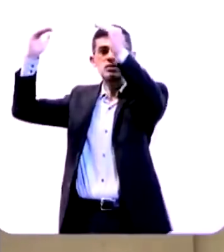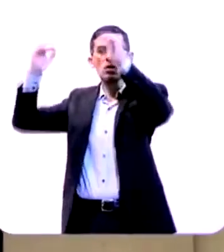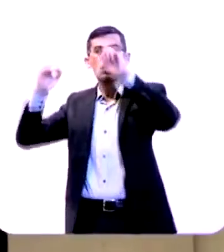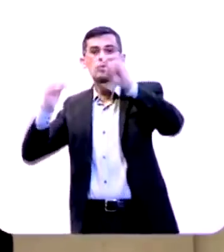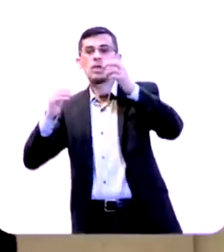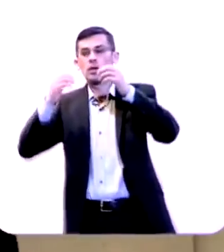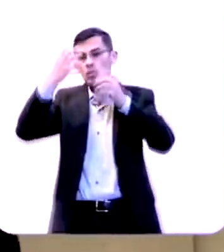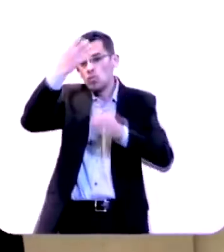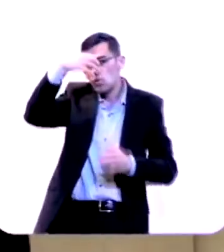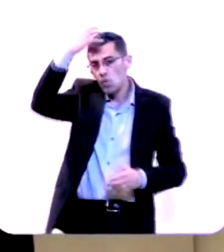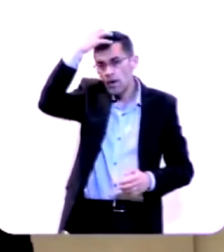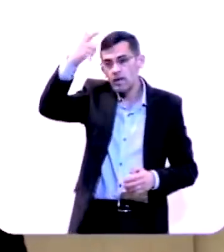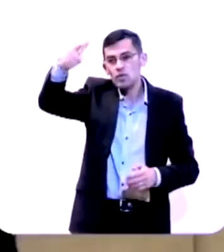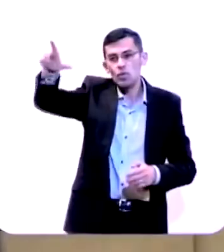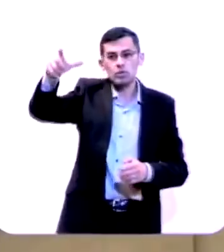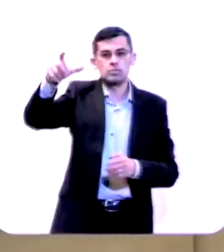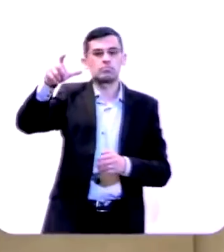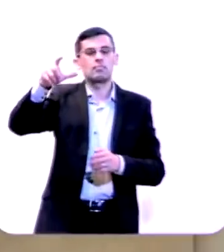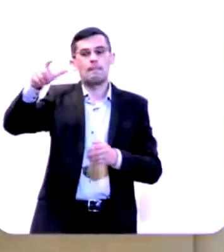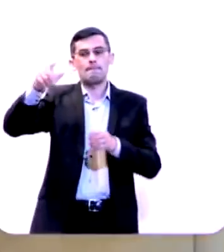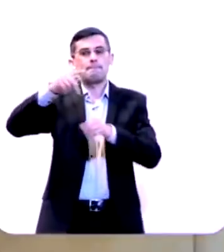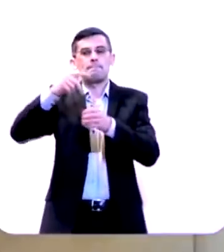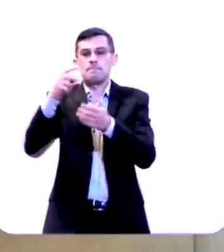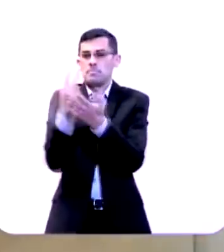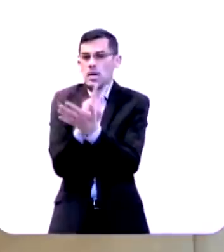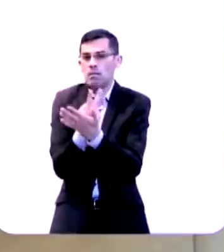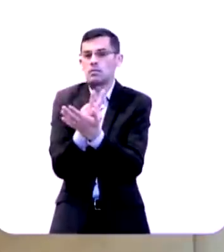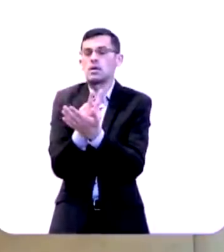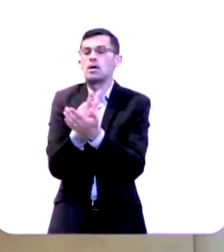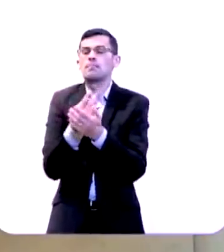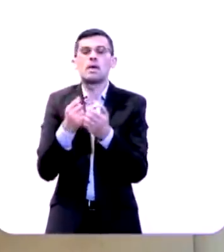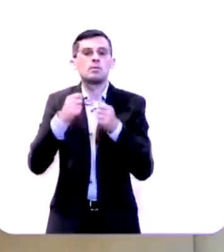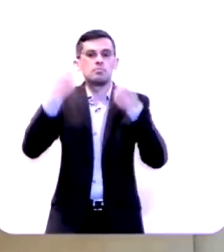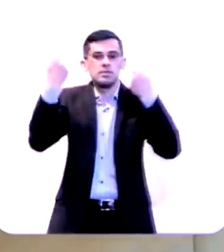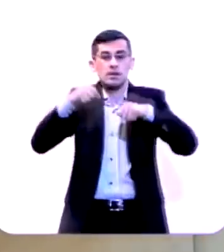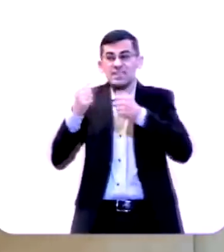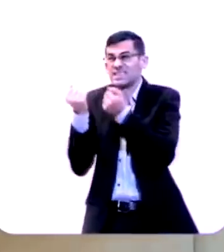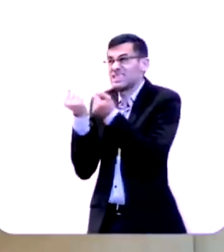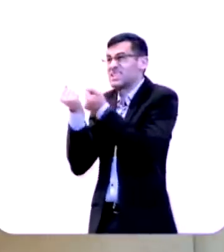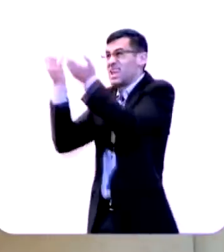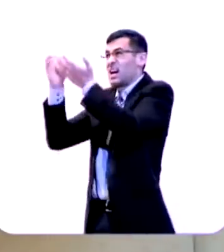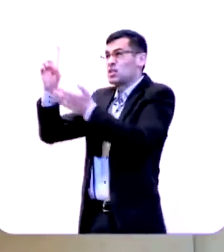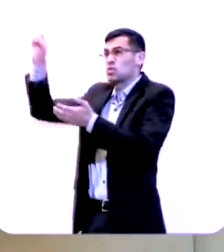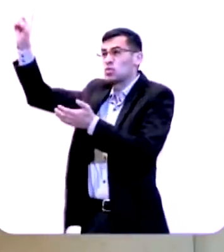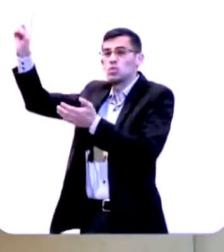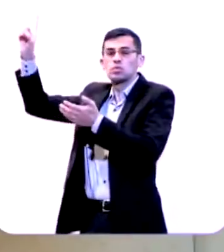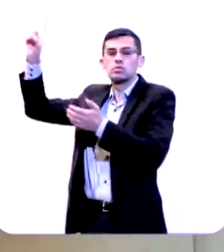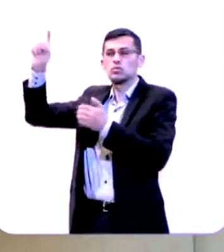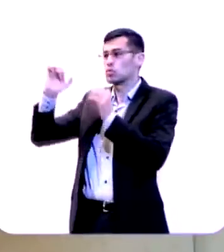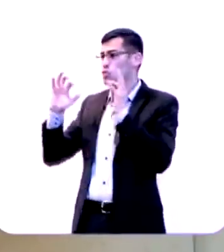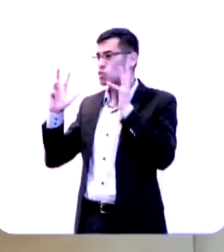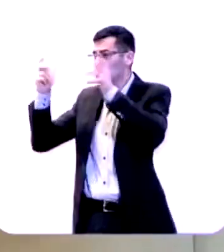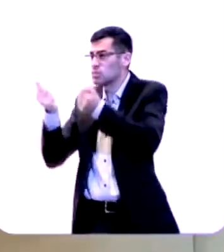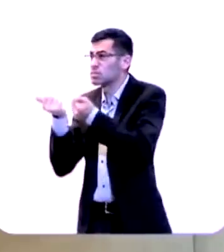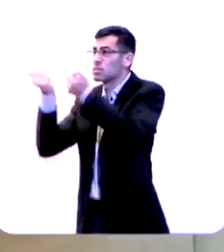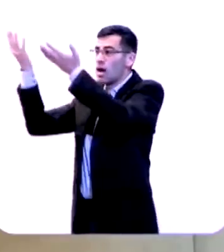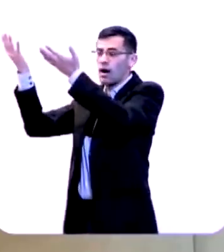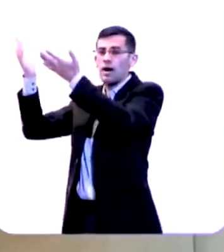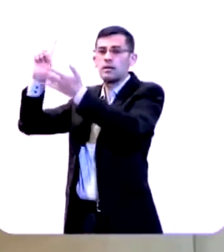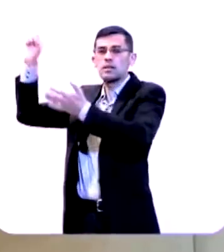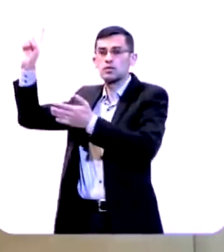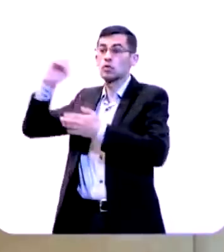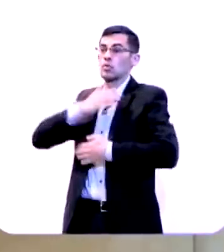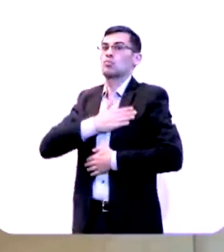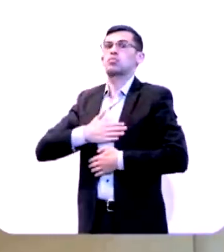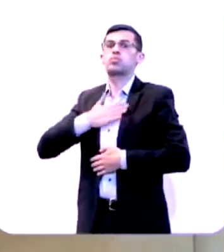humano poderoso era preciso entregar tudo ao Senhor e com prazer do que a um